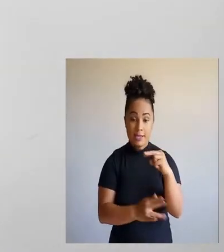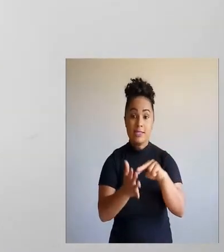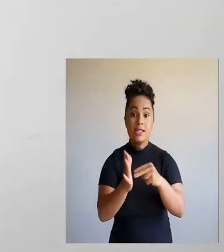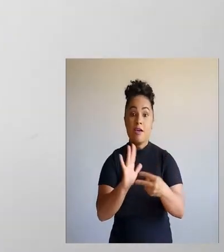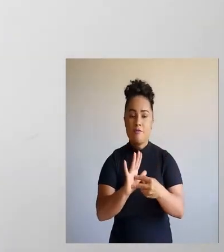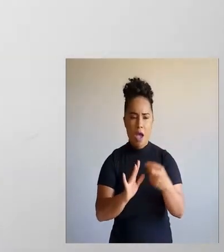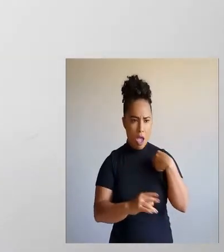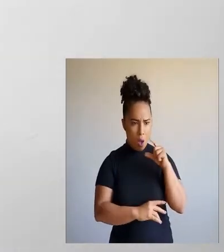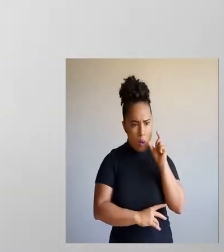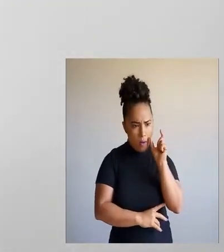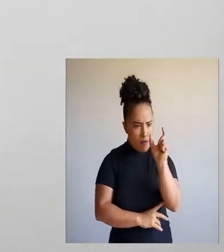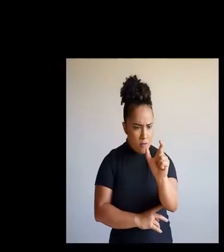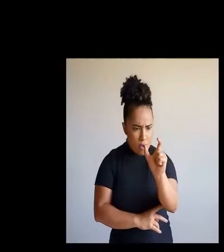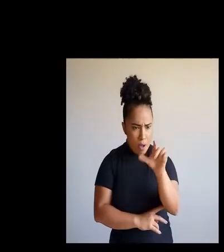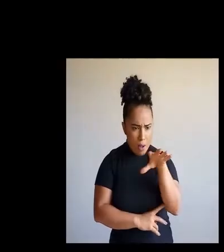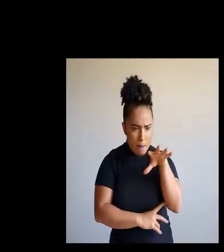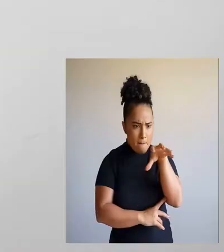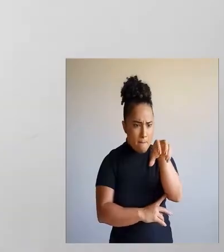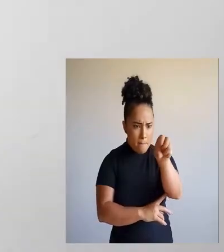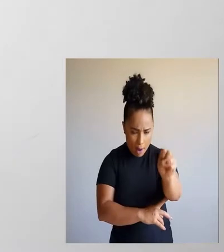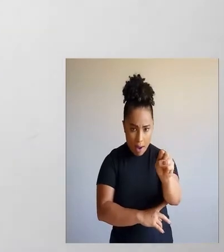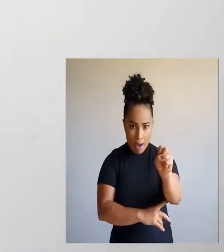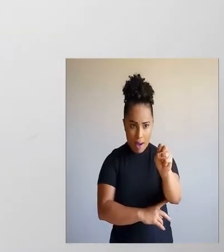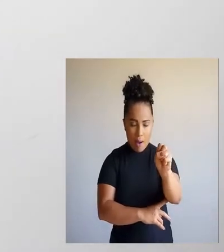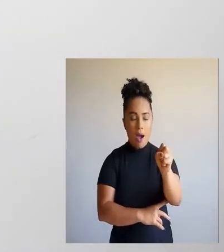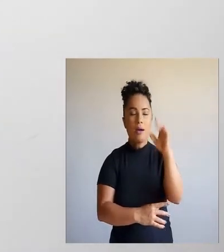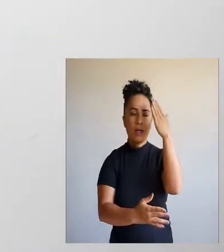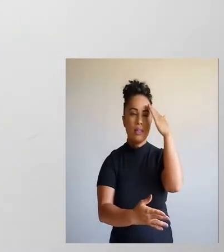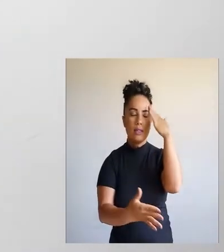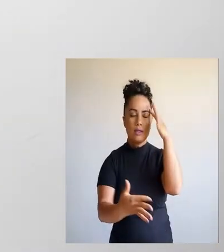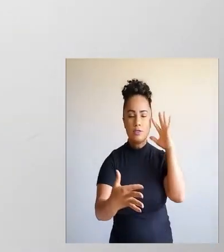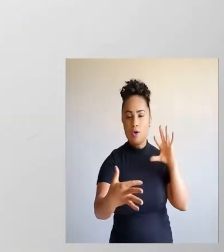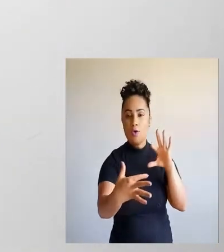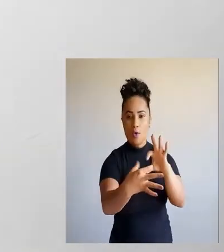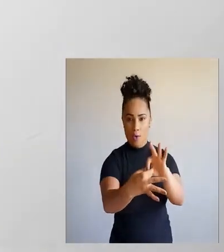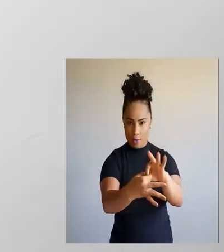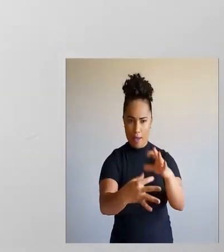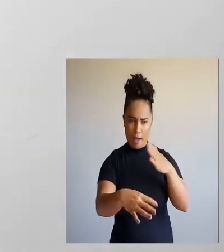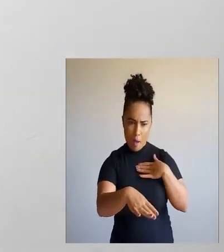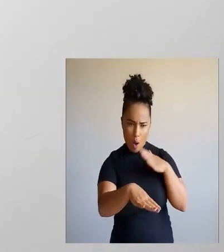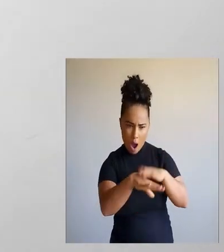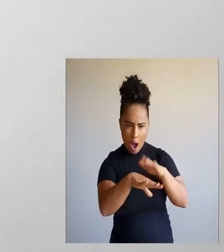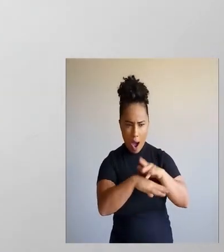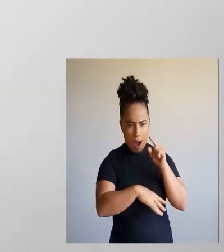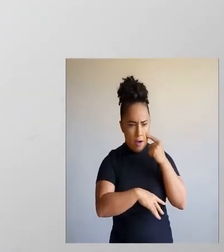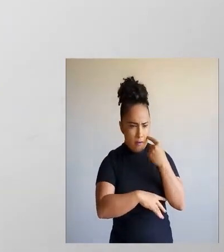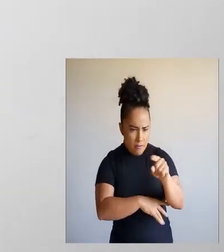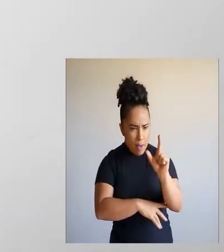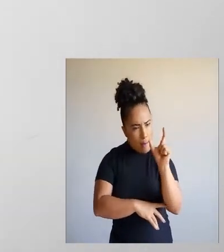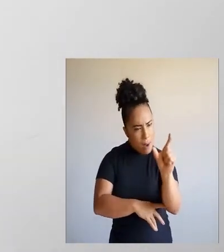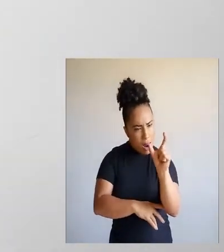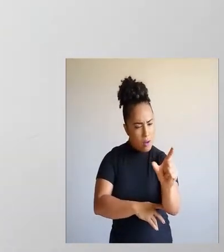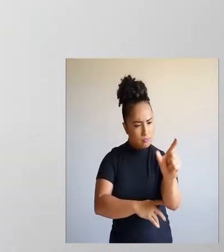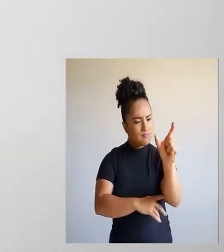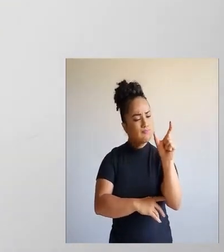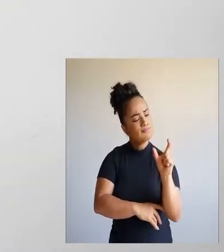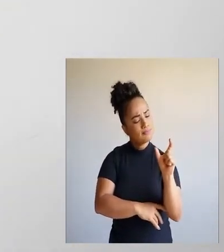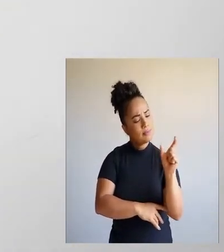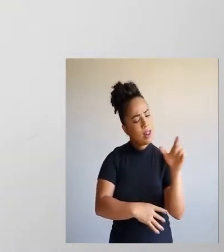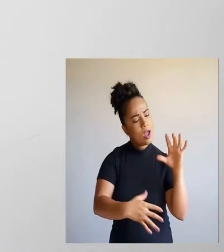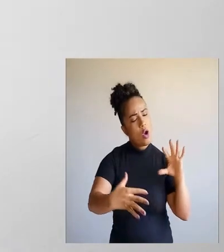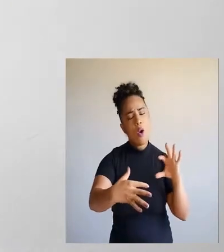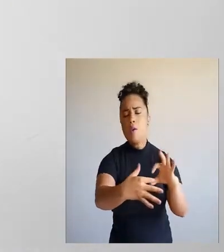o sentido de uma palavra ou expressão dentro do texto. Inferir o sentido de uma